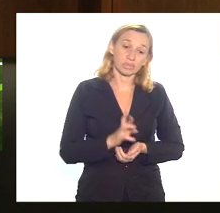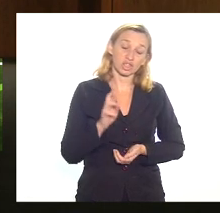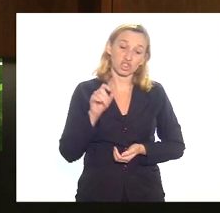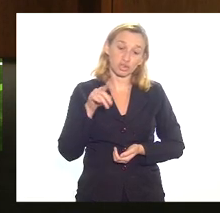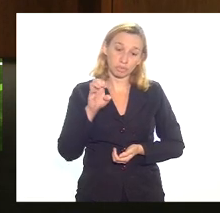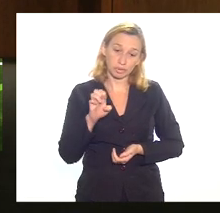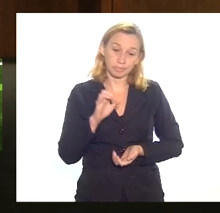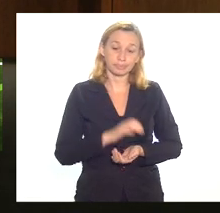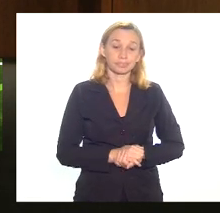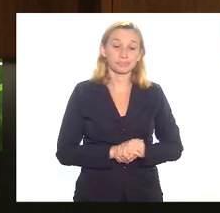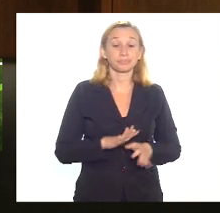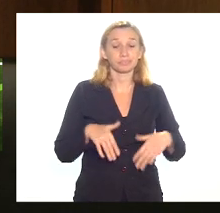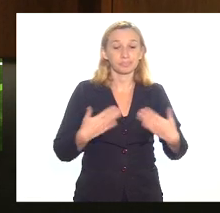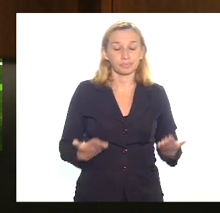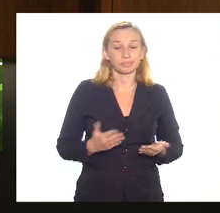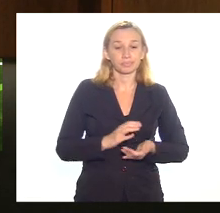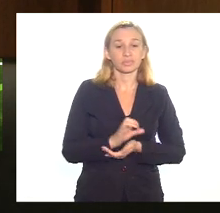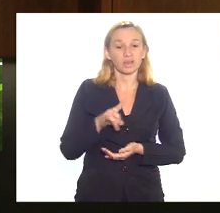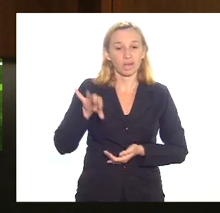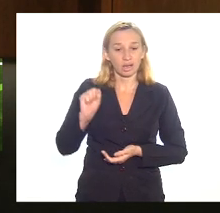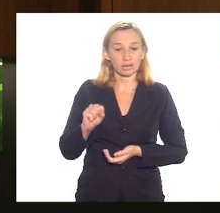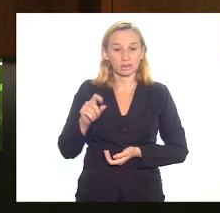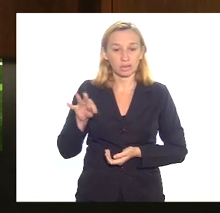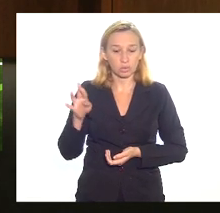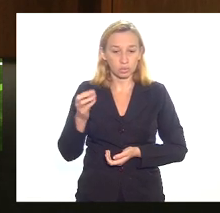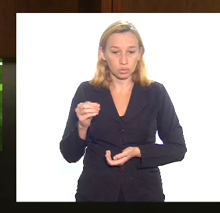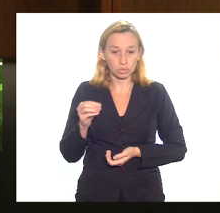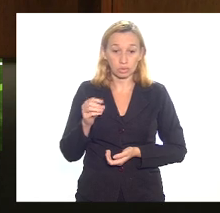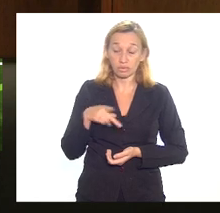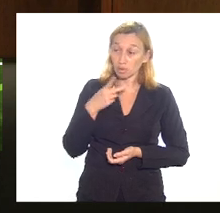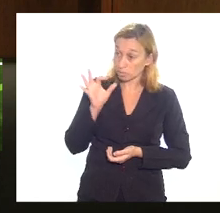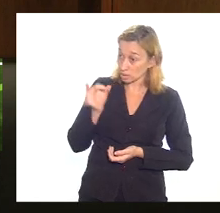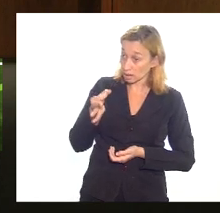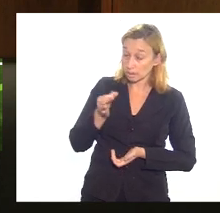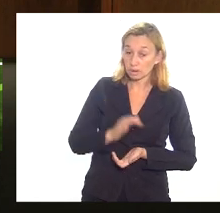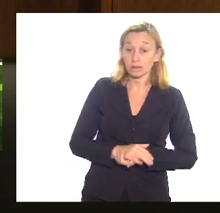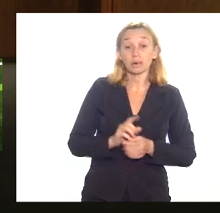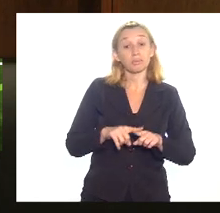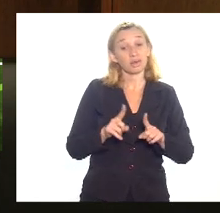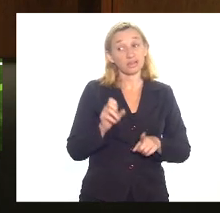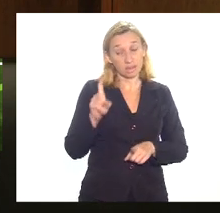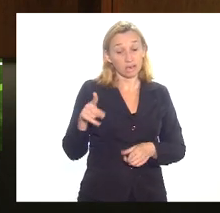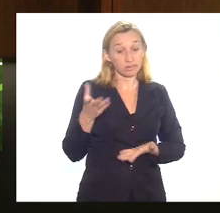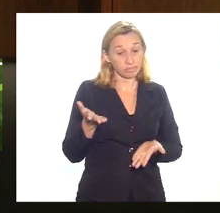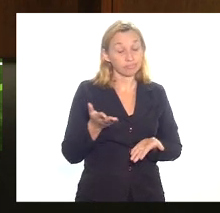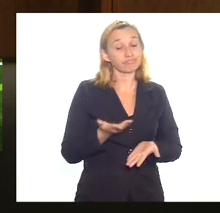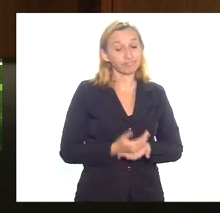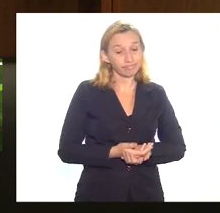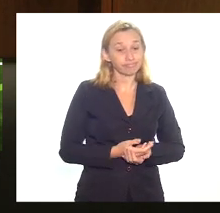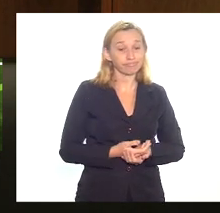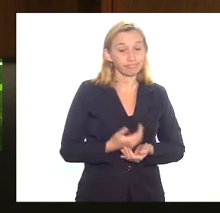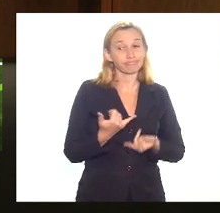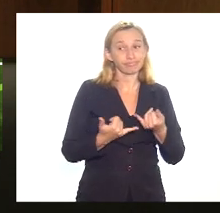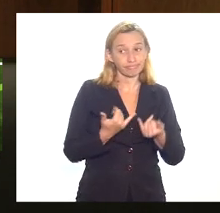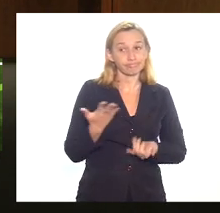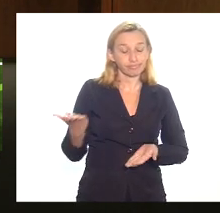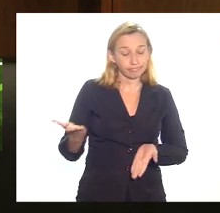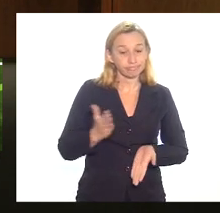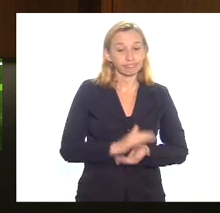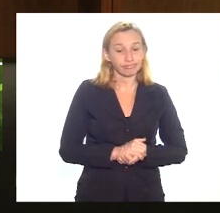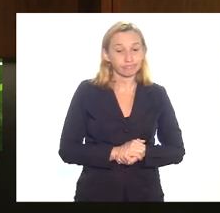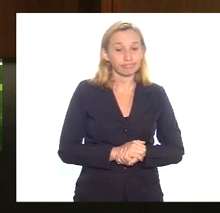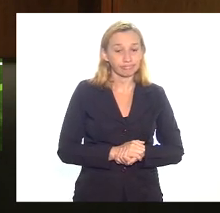então o Carlos Augusto foi muito incisivo mas é isso o o está em jogo é isso mesmo mas mais ou menos o que